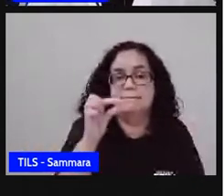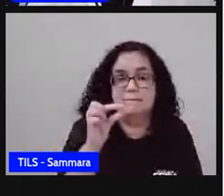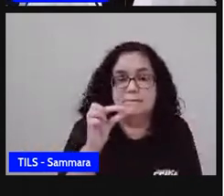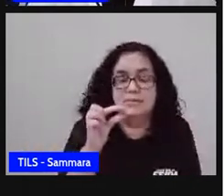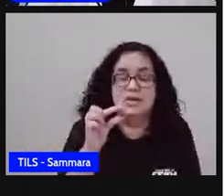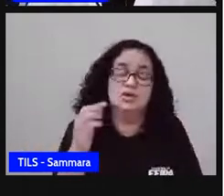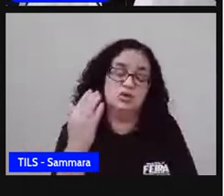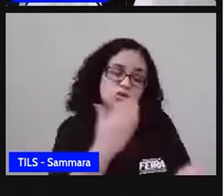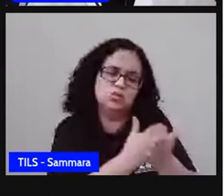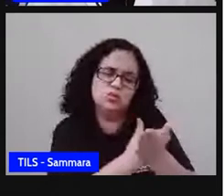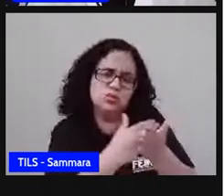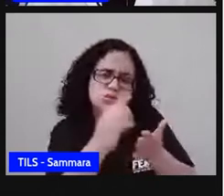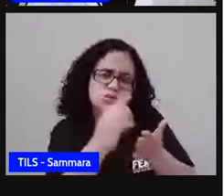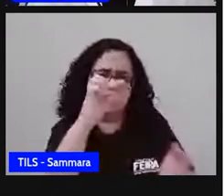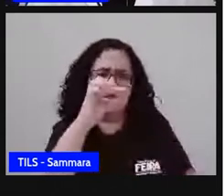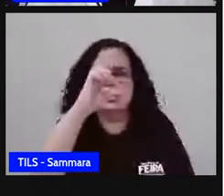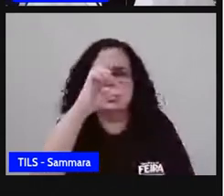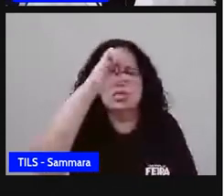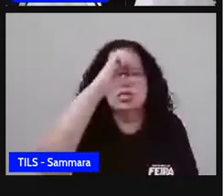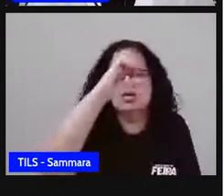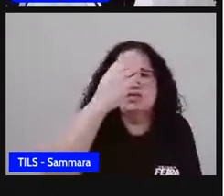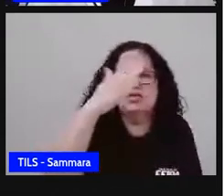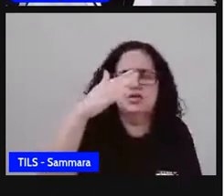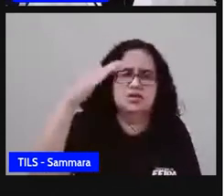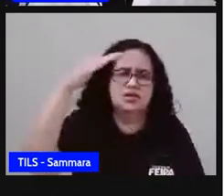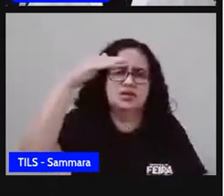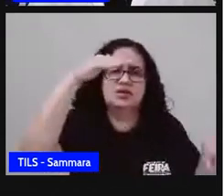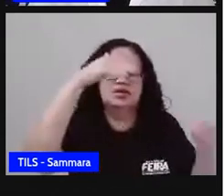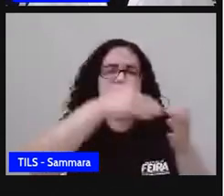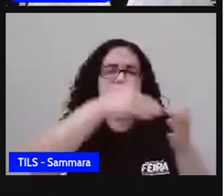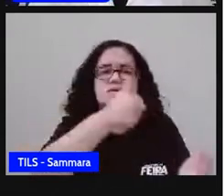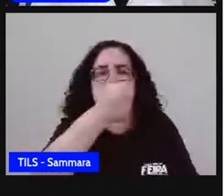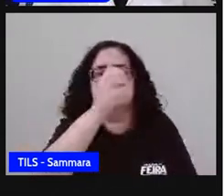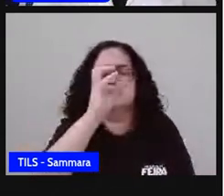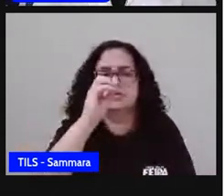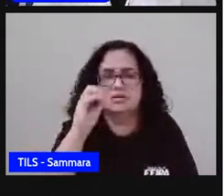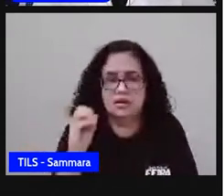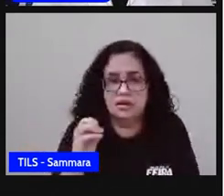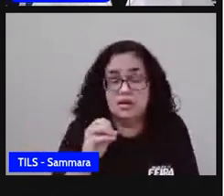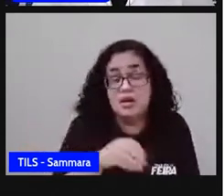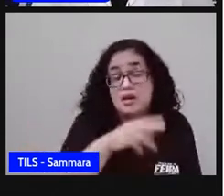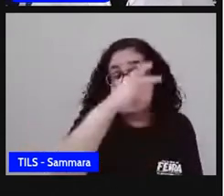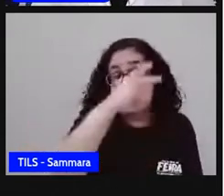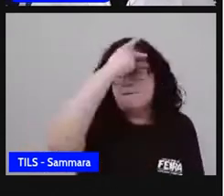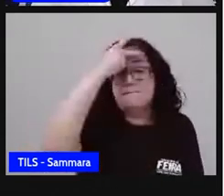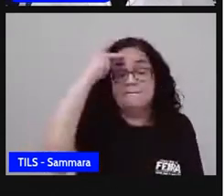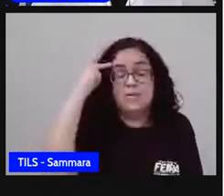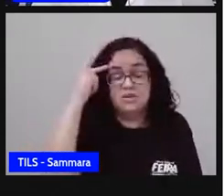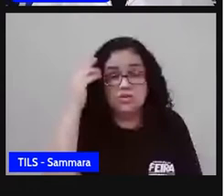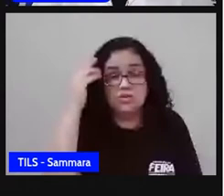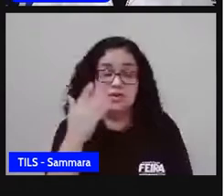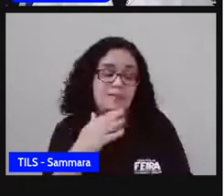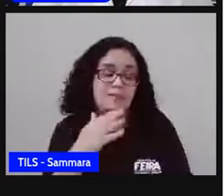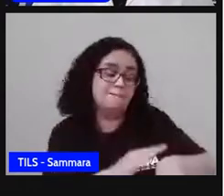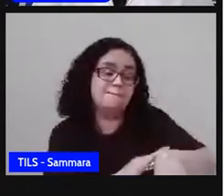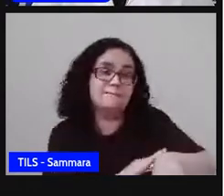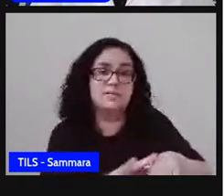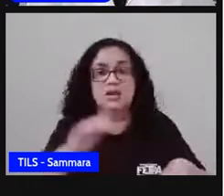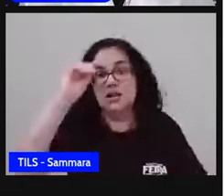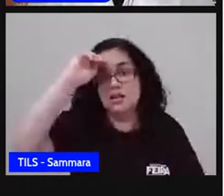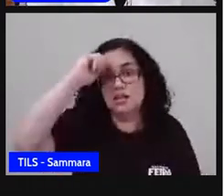que está no intervalo de 90 até 100, são pessoas de pele negra. Então, nessa função,